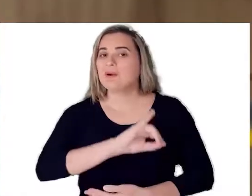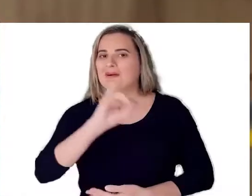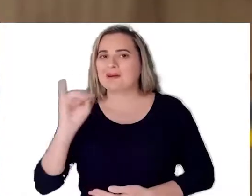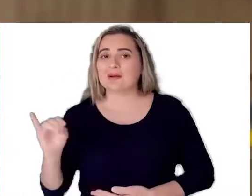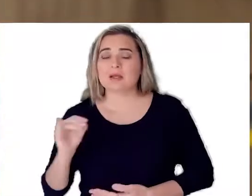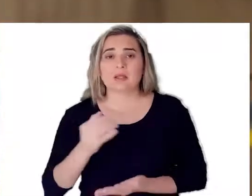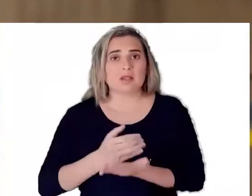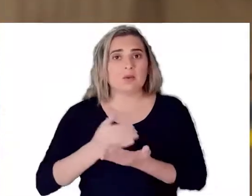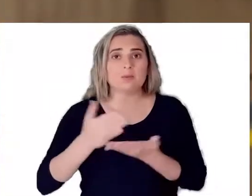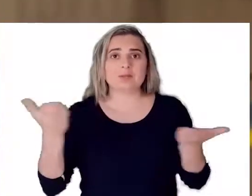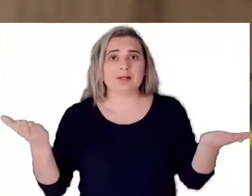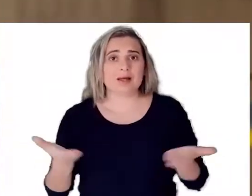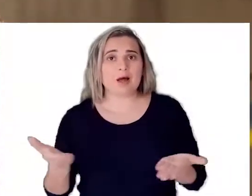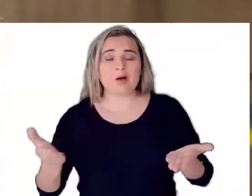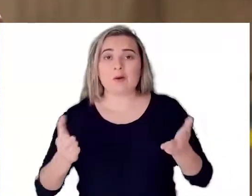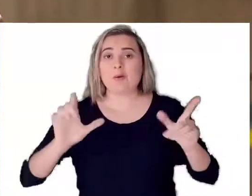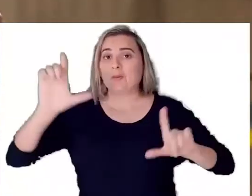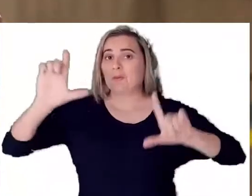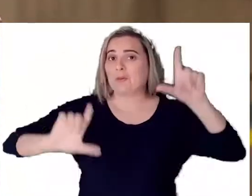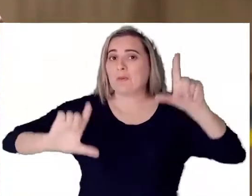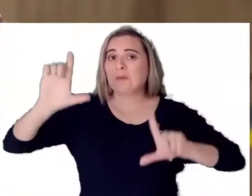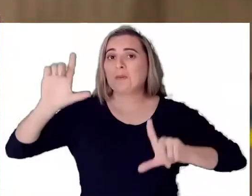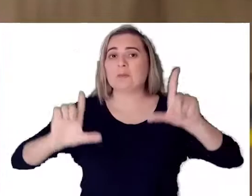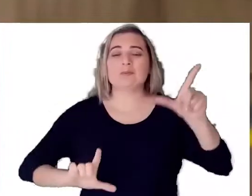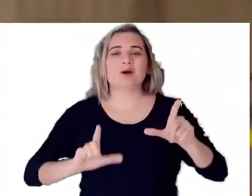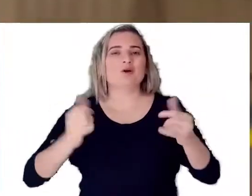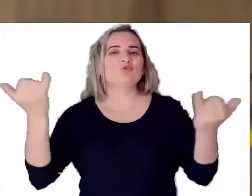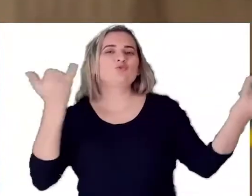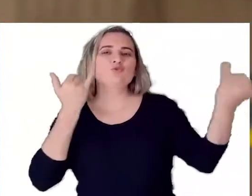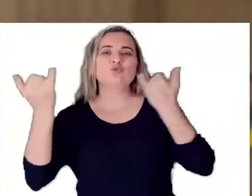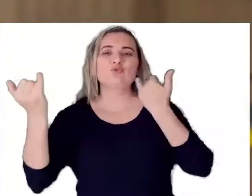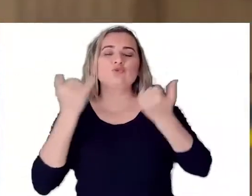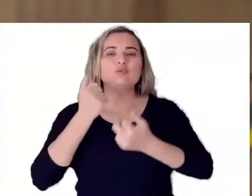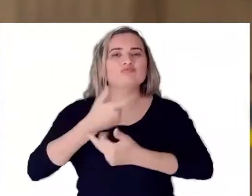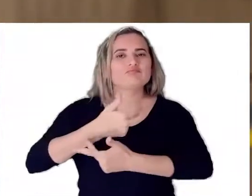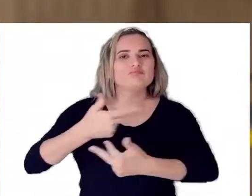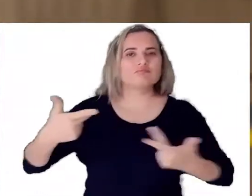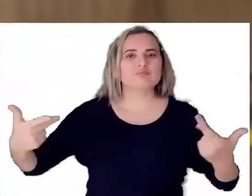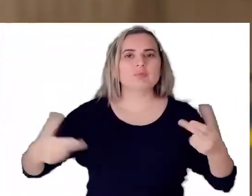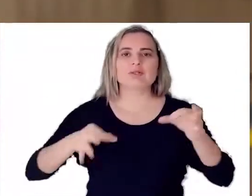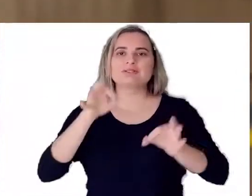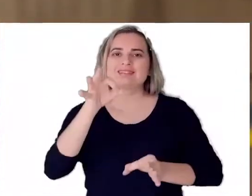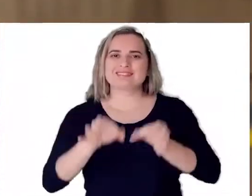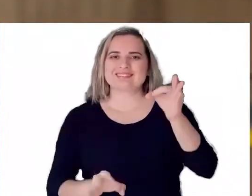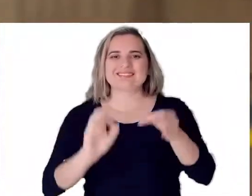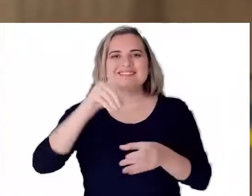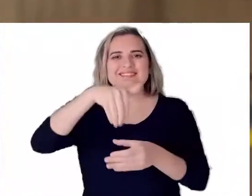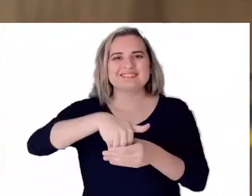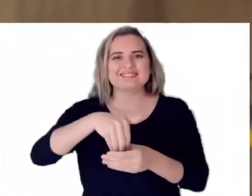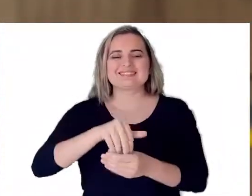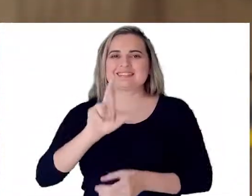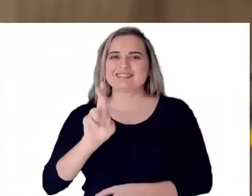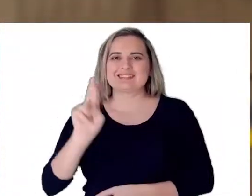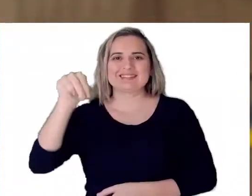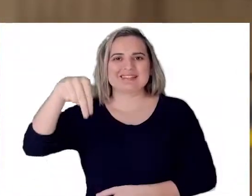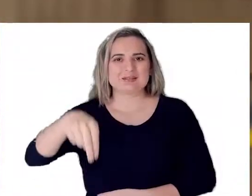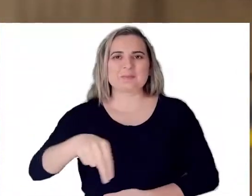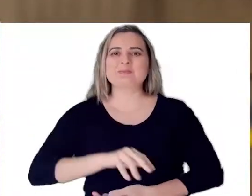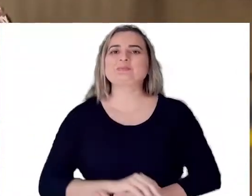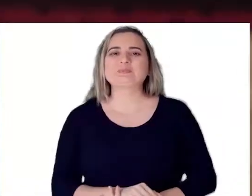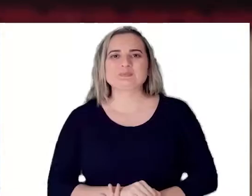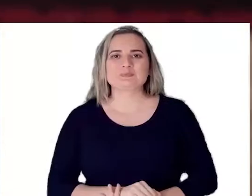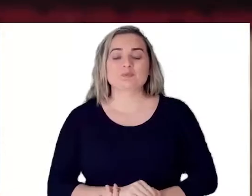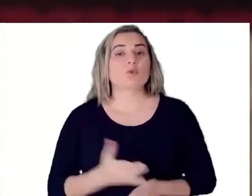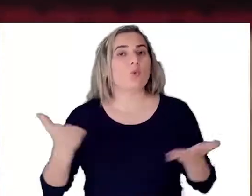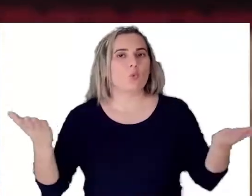Olá, está começando agora o programa que deixa você bem informado sobre as ações e novidades da justiça eleitoral no estado do Rio Grande do Norte.